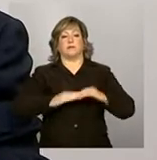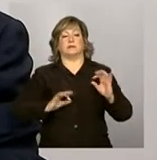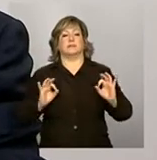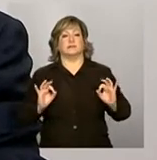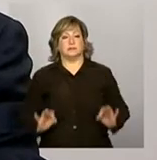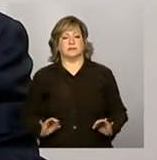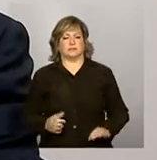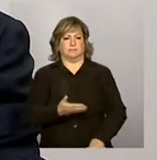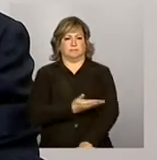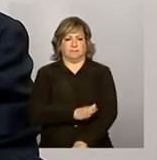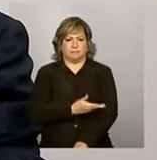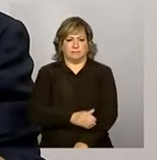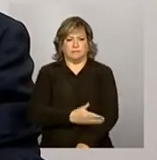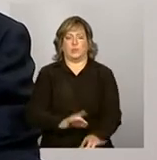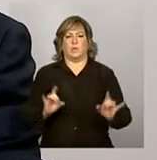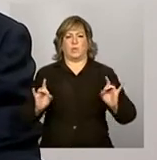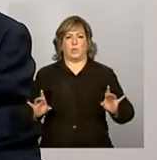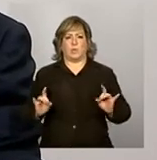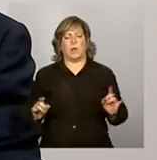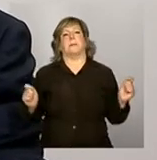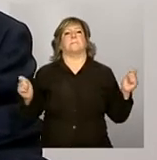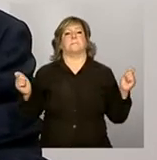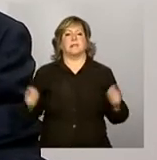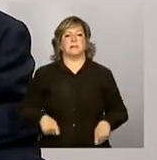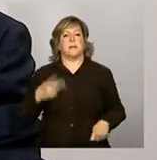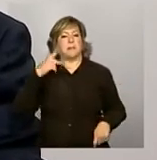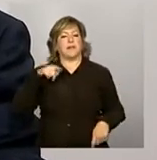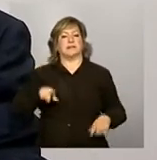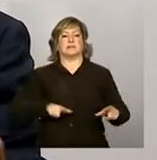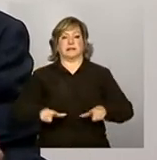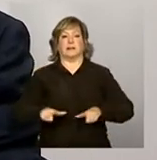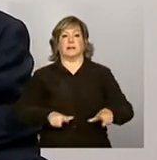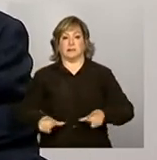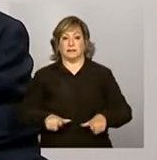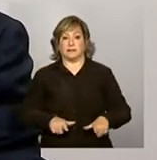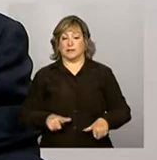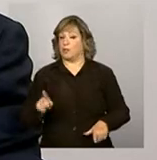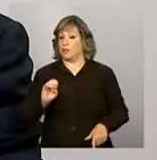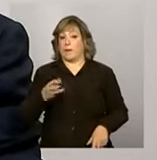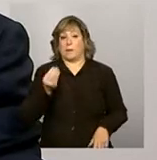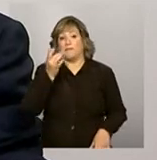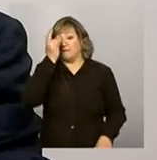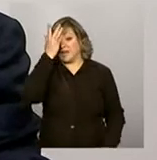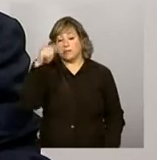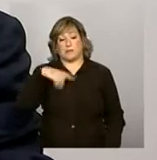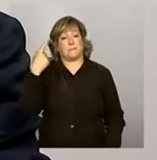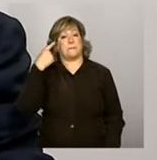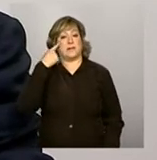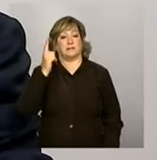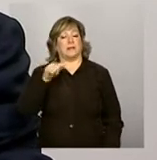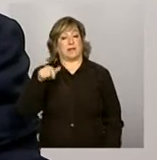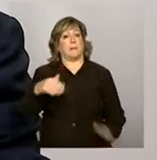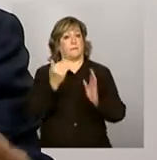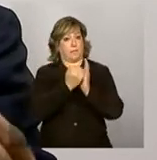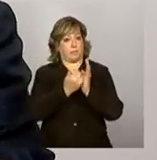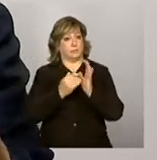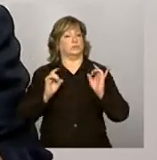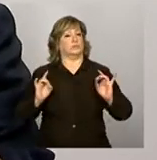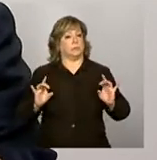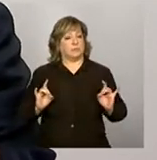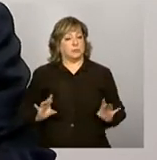treinados, qualificados, capacitados para essa tarefa, que não é tão simples quanto se imagina, não. O programa é sofisticado.